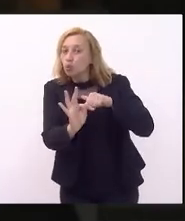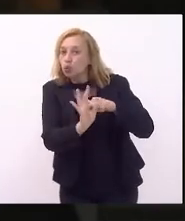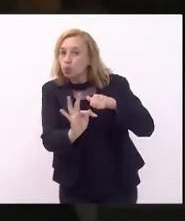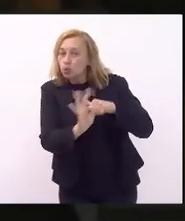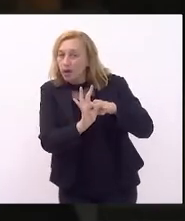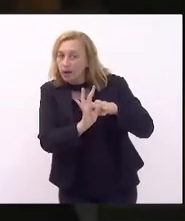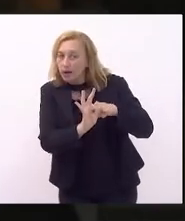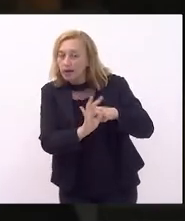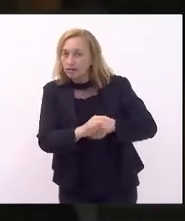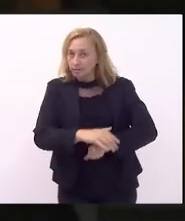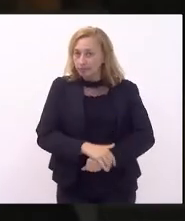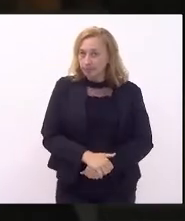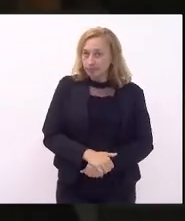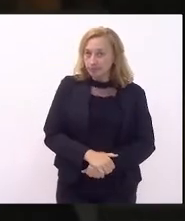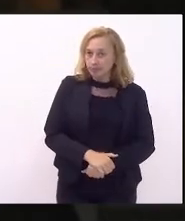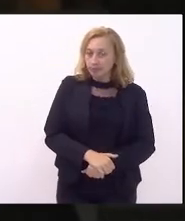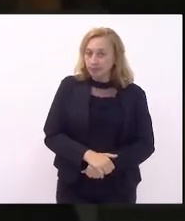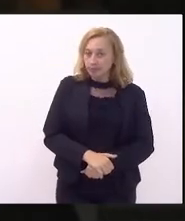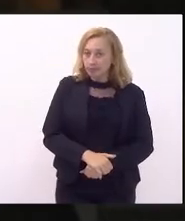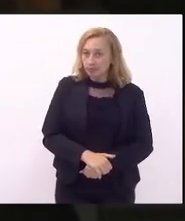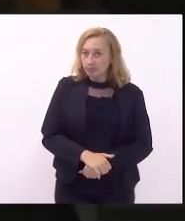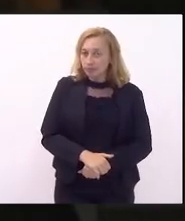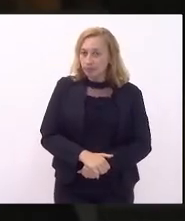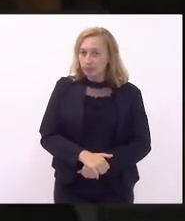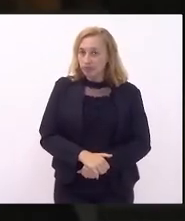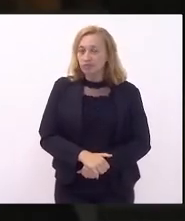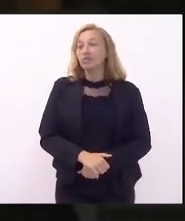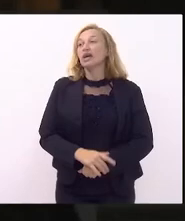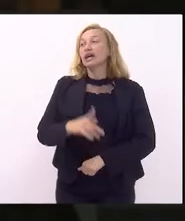do Tesouro Nacional,